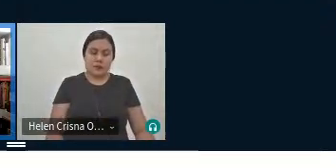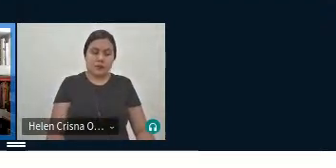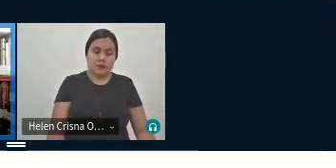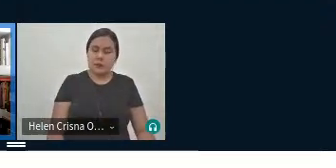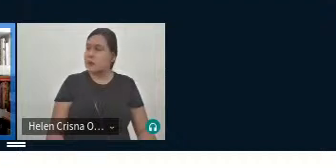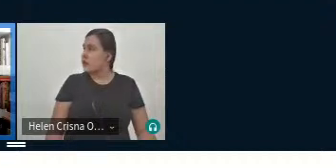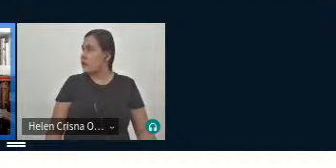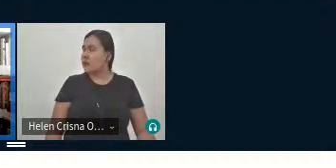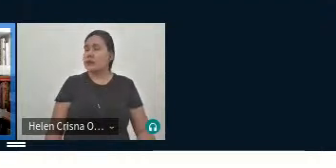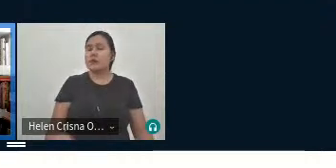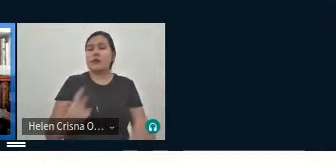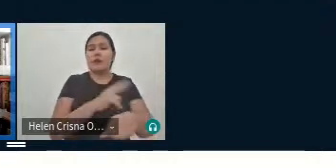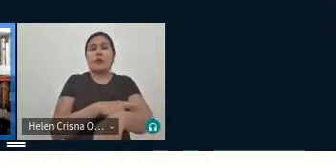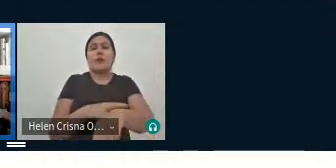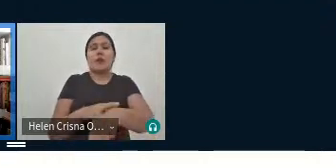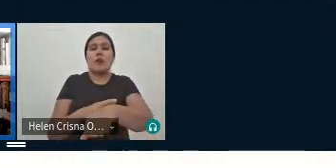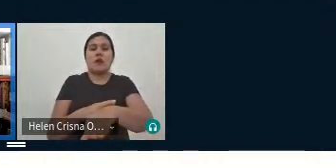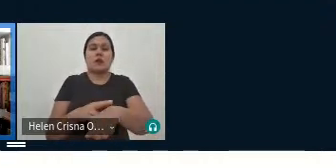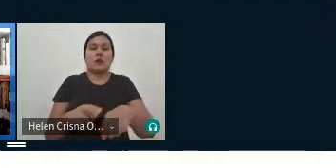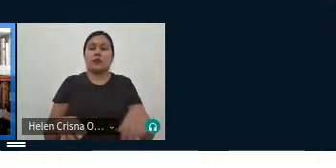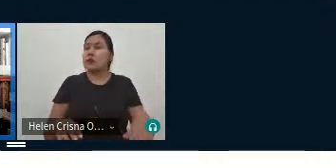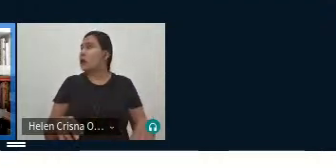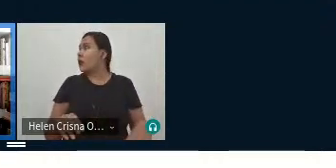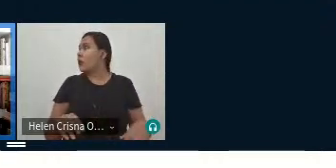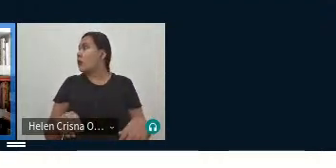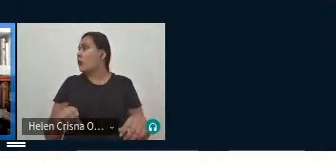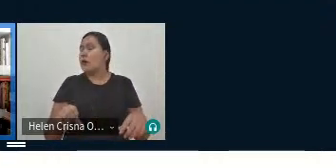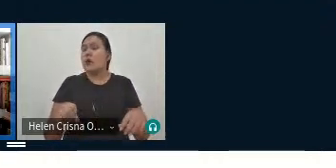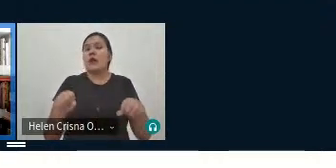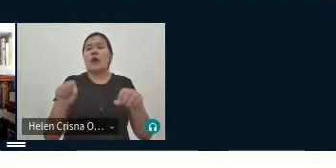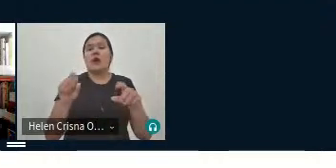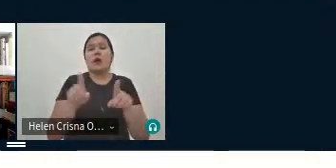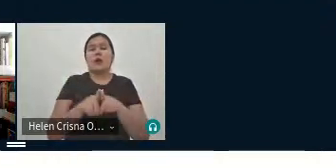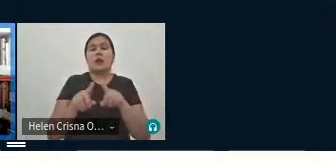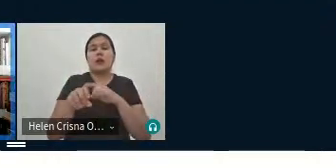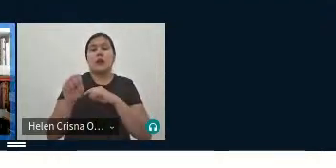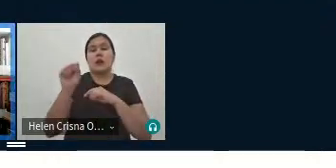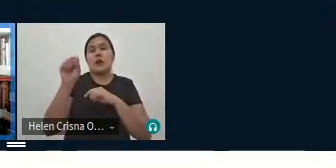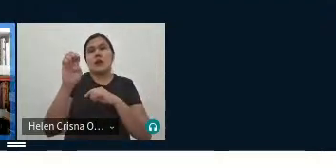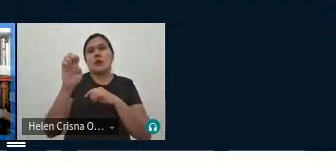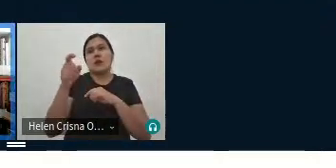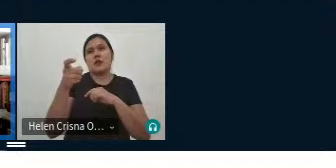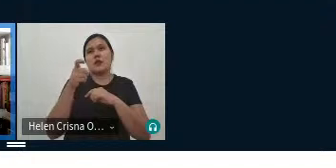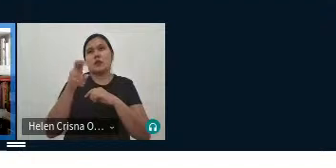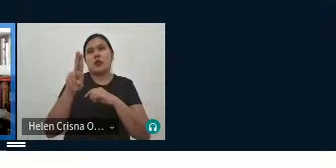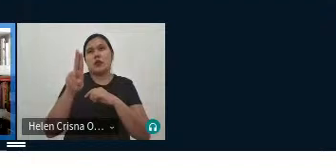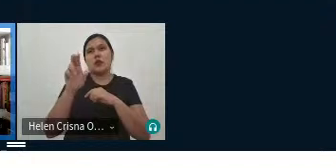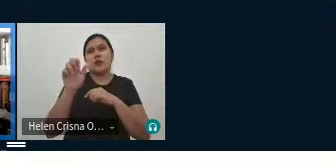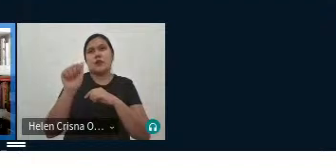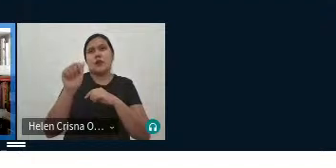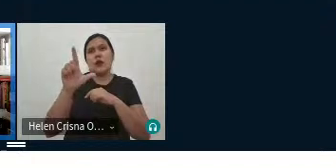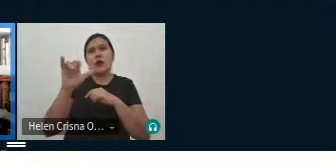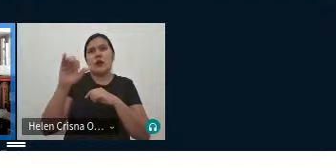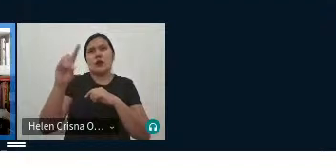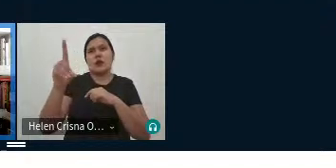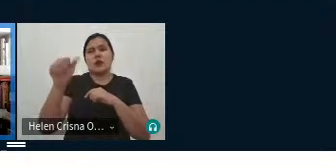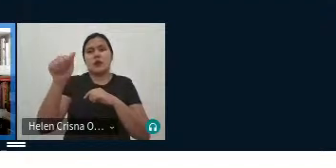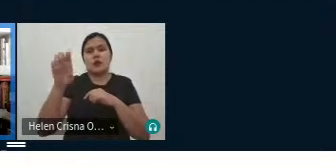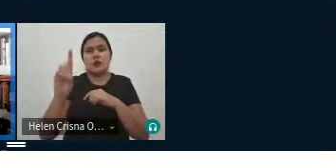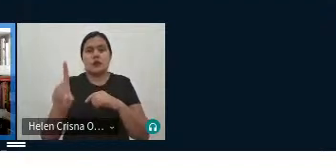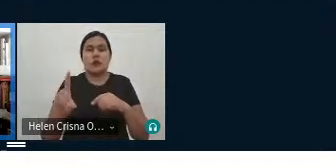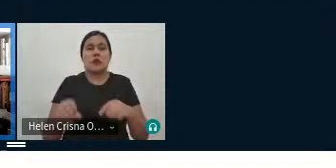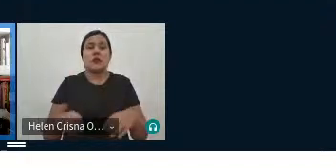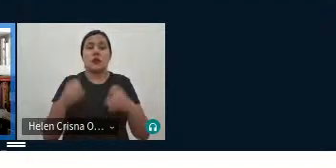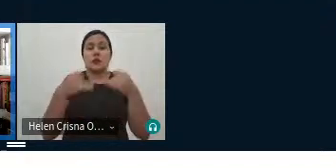raça né sexualidade então é importante que que eu que diga